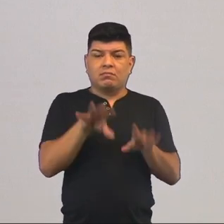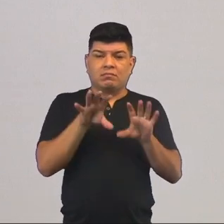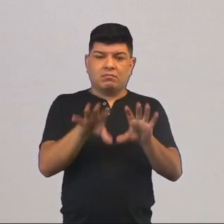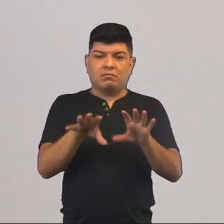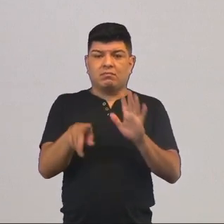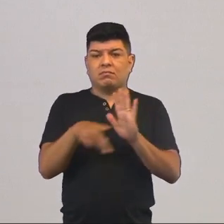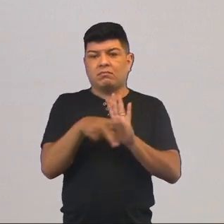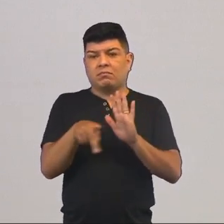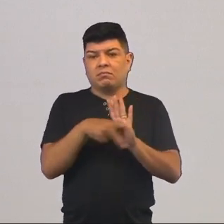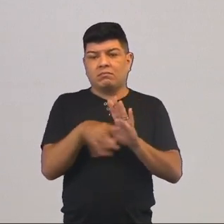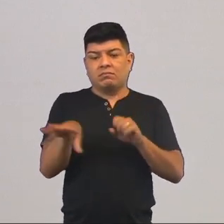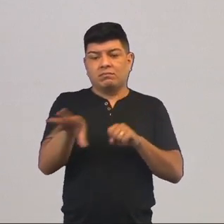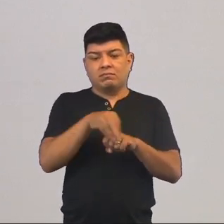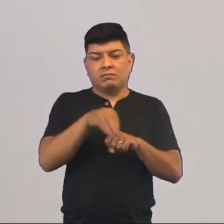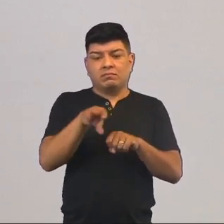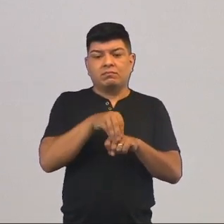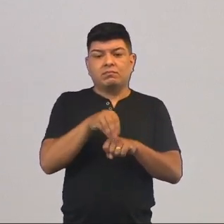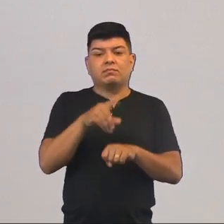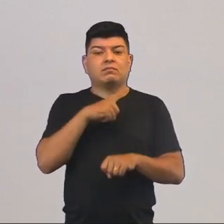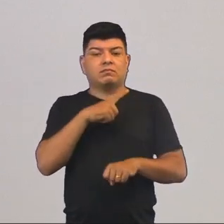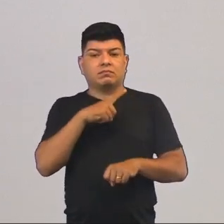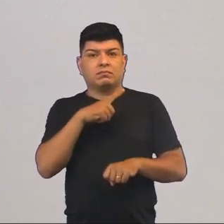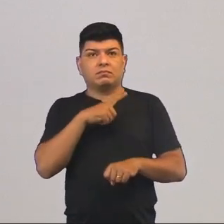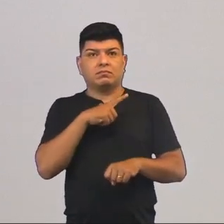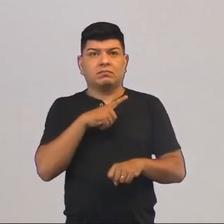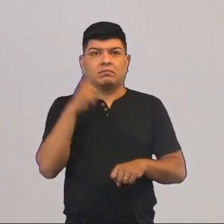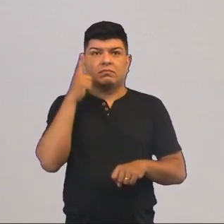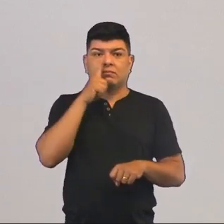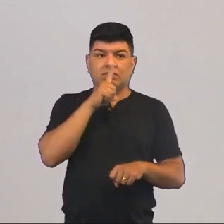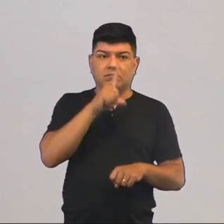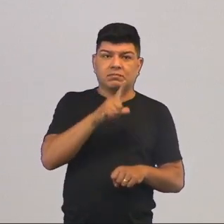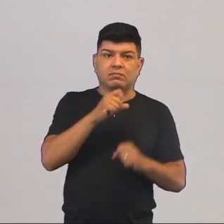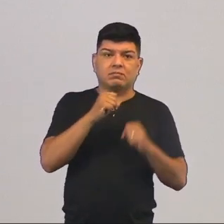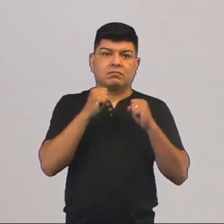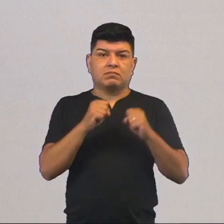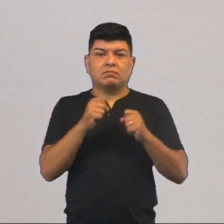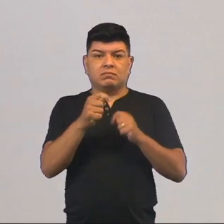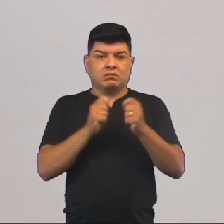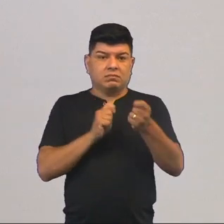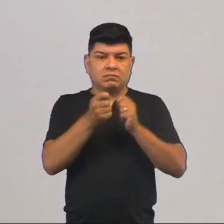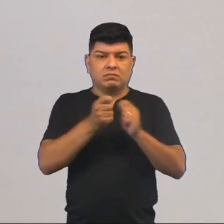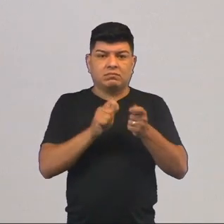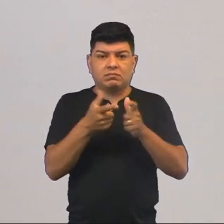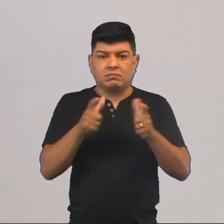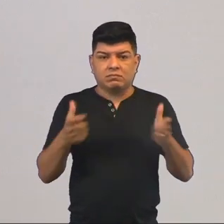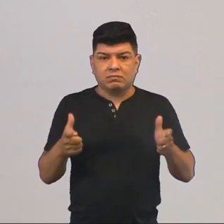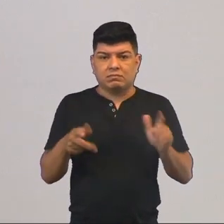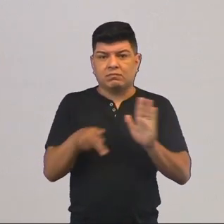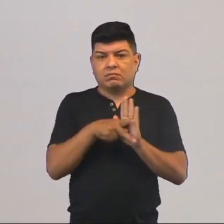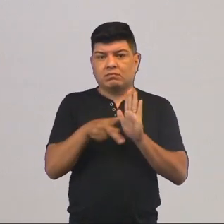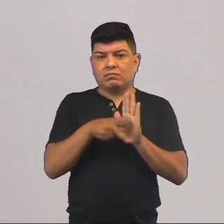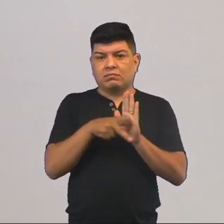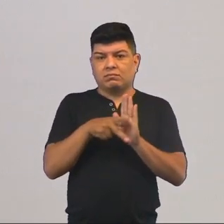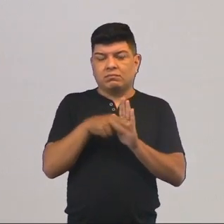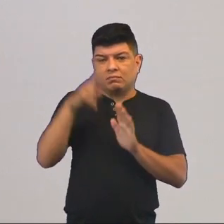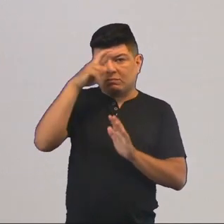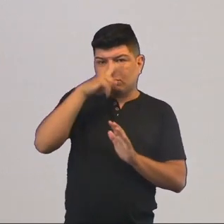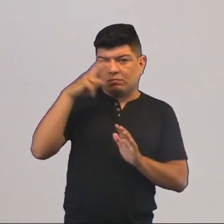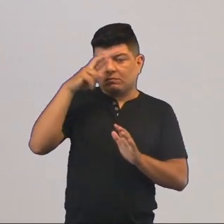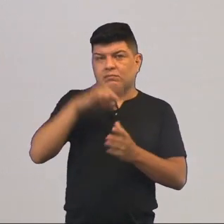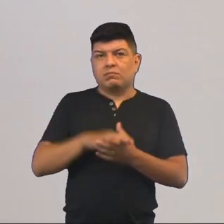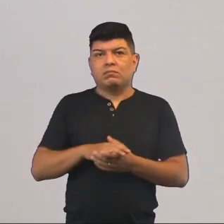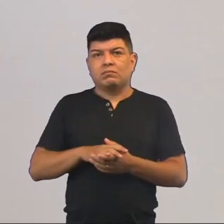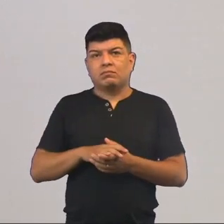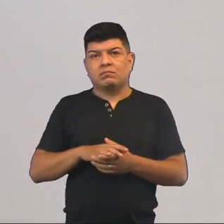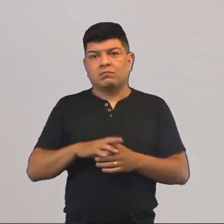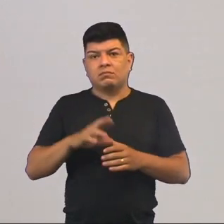mesmos, com o conhecimento que eles têm, eles consigam, por si, controlar esse crescimento. A própria população observe isto.